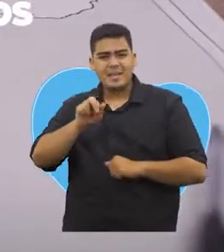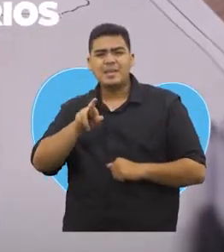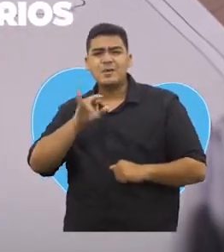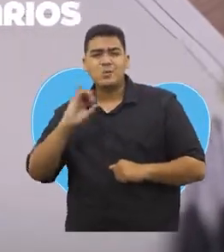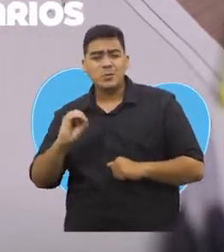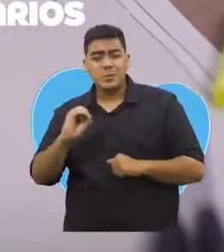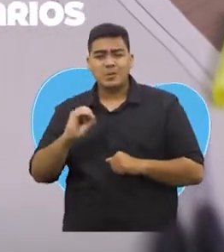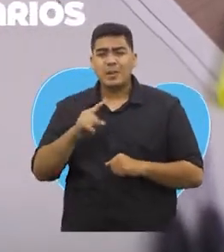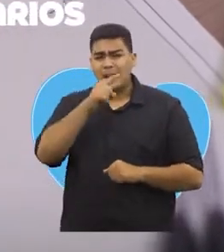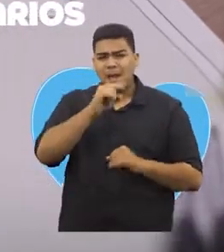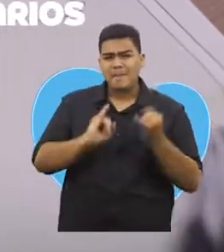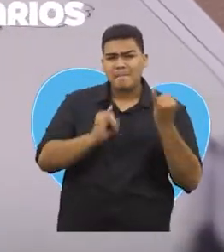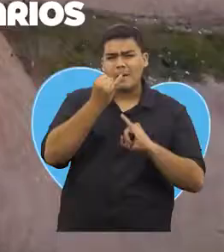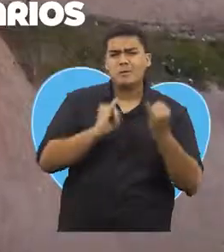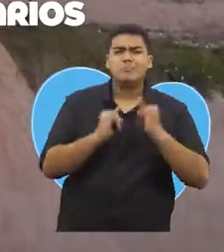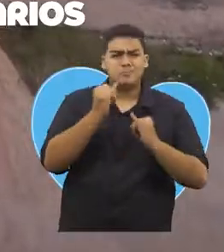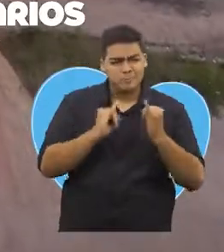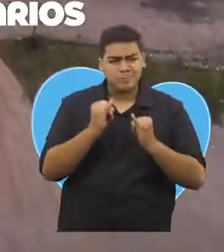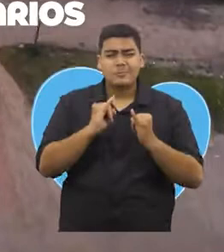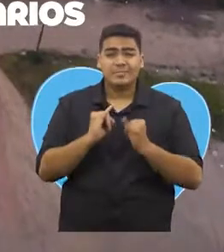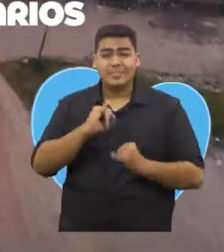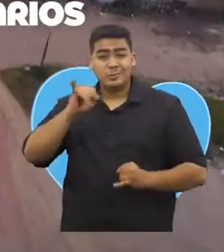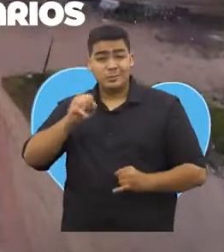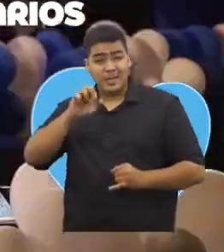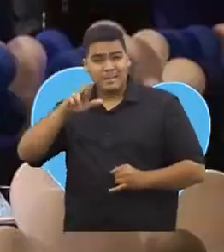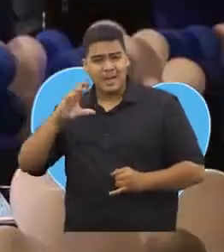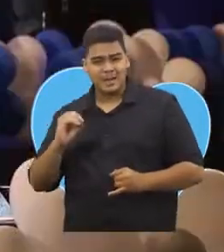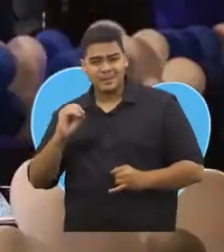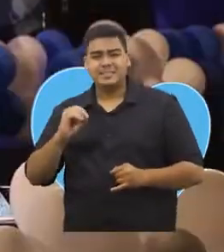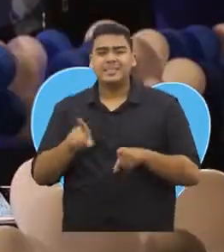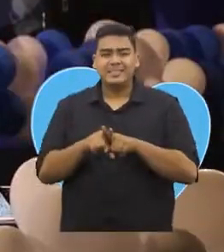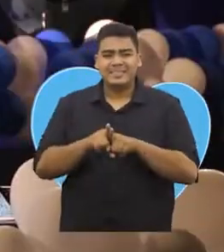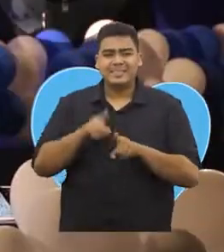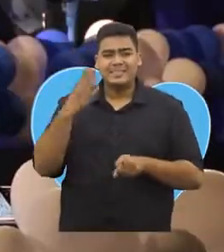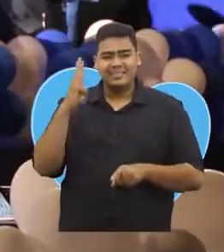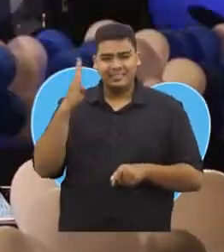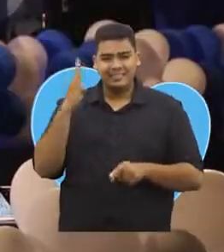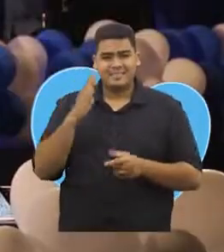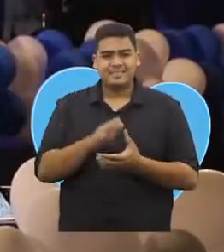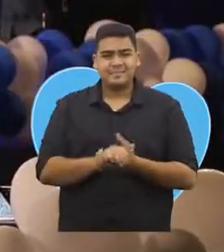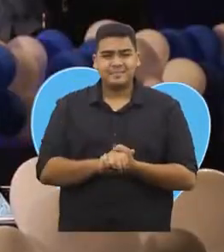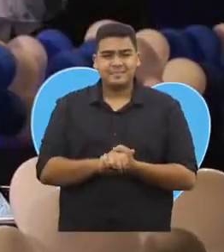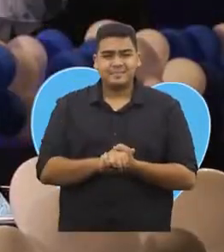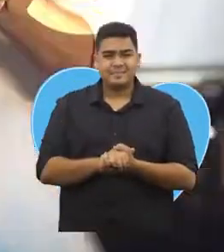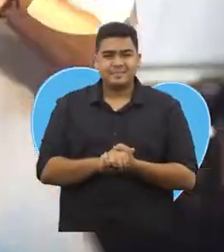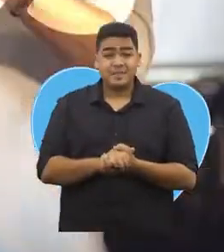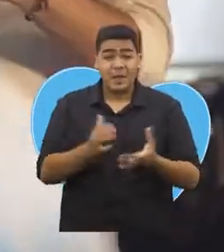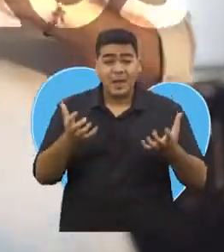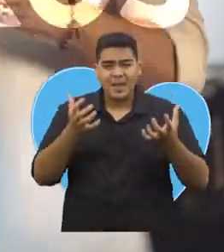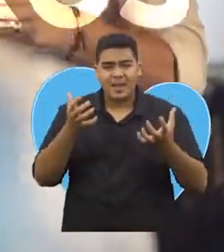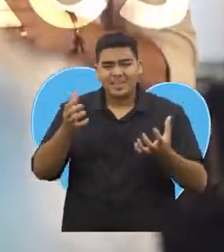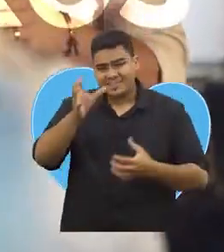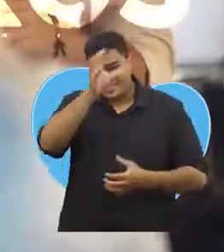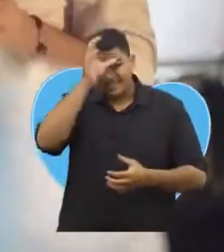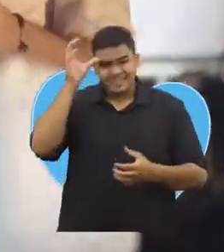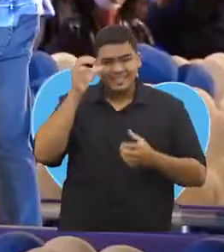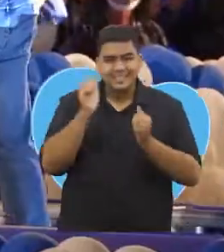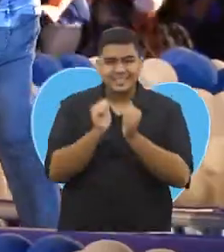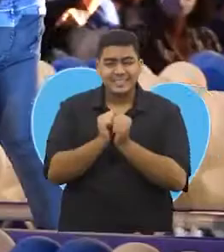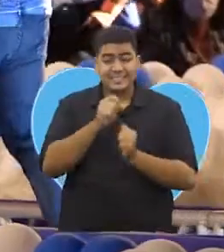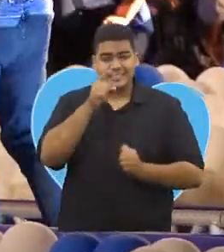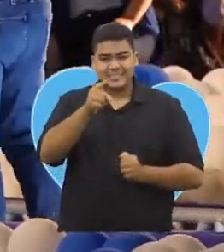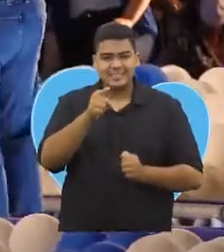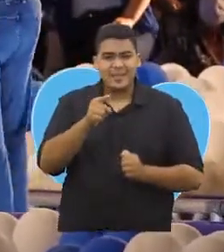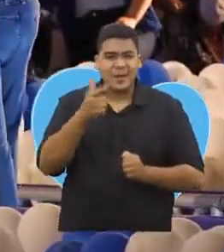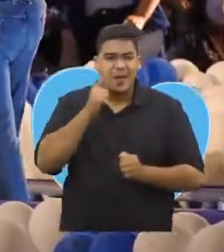no acesso ao bairro das indústrias José Américo e Bancários. Eu quero, Cícero, junto com você, sermos os engenheiros da